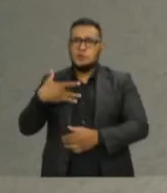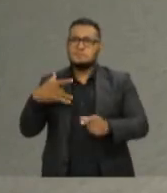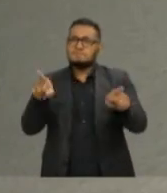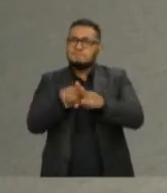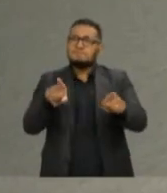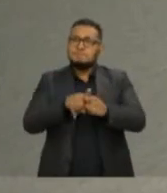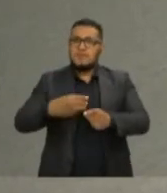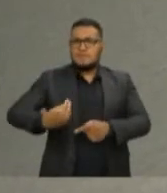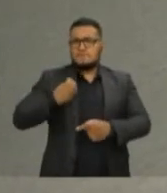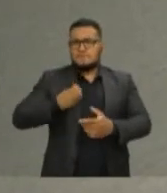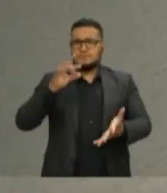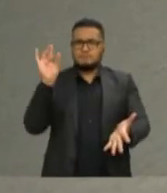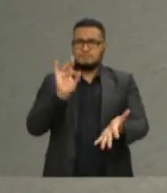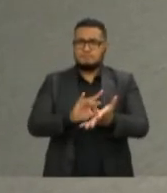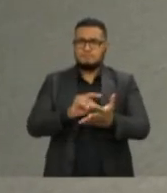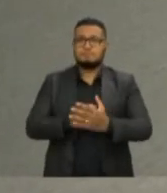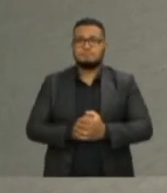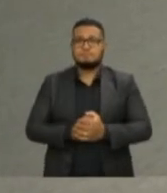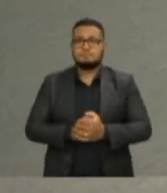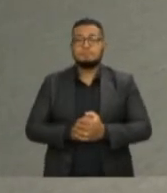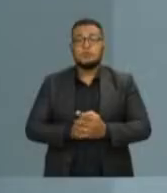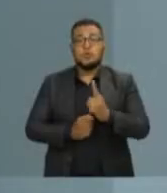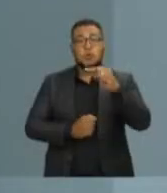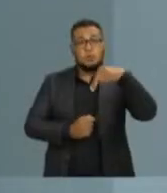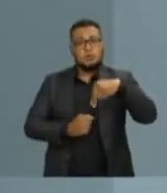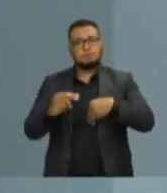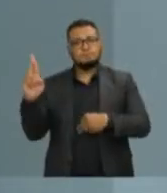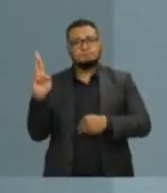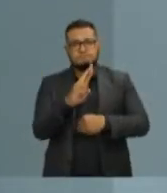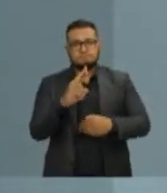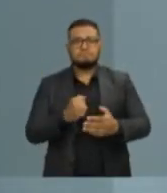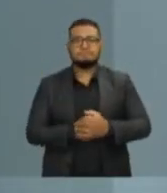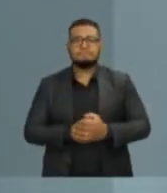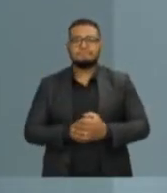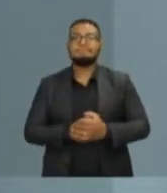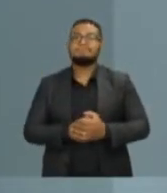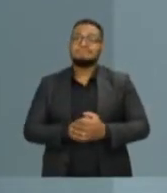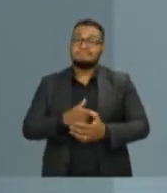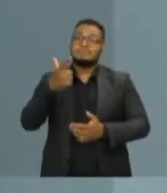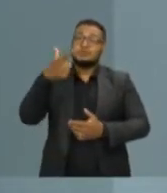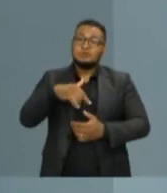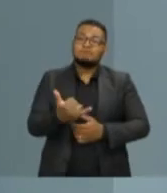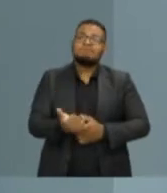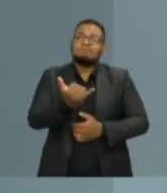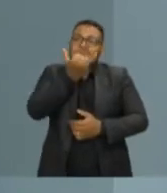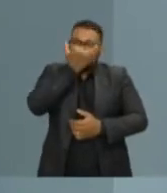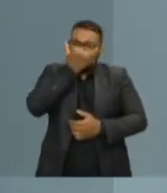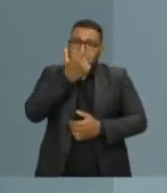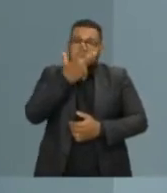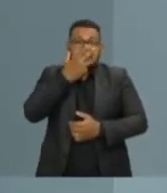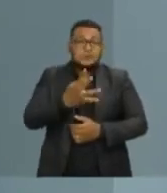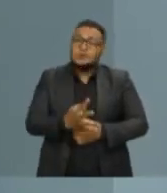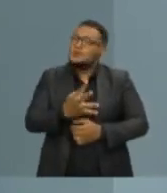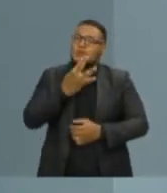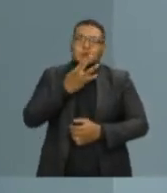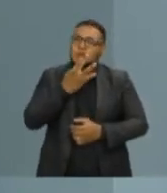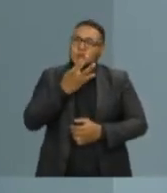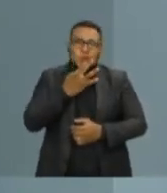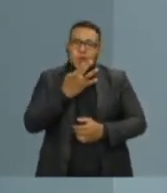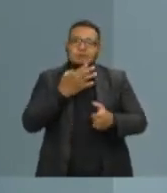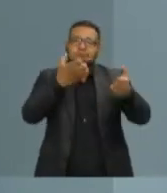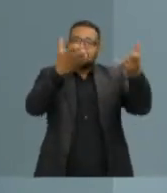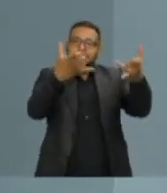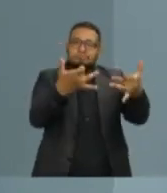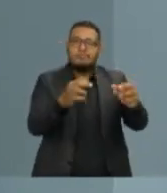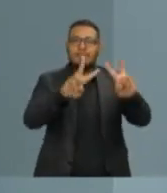Candidato Pasolini, o senhor tem um minuto para a réplica. Lamentavelmente, o candidato demonstra total desconhecimento sobre as ações existentes no